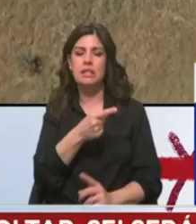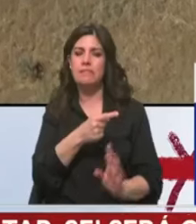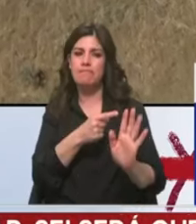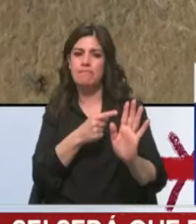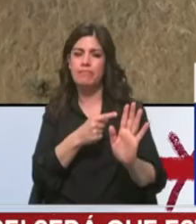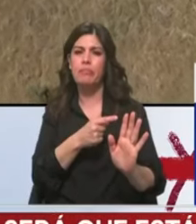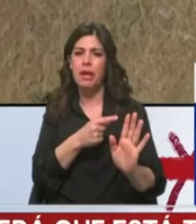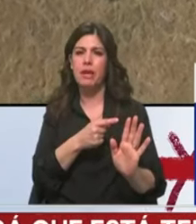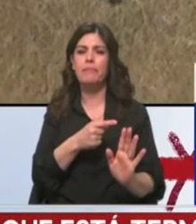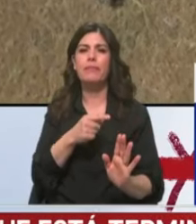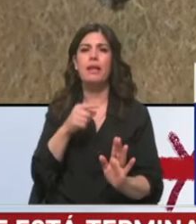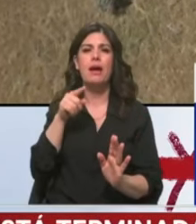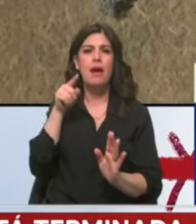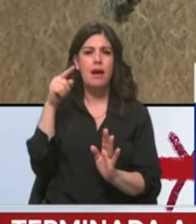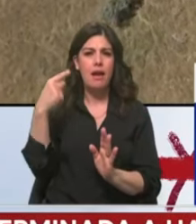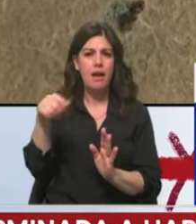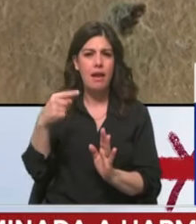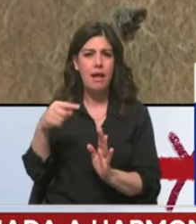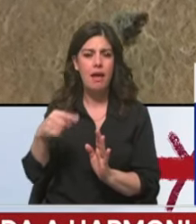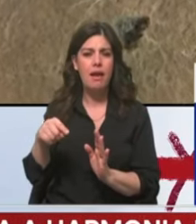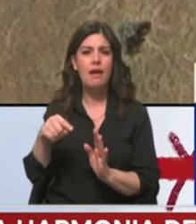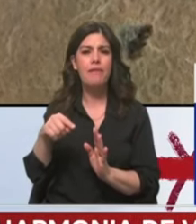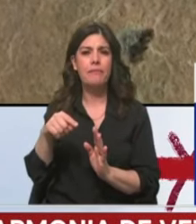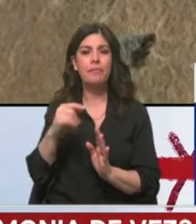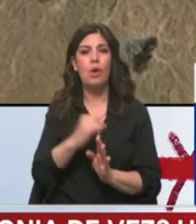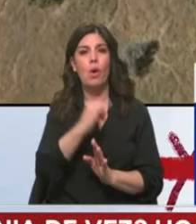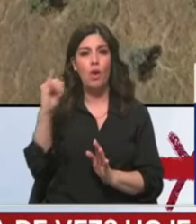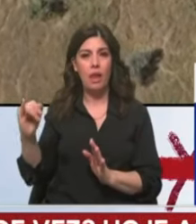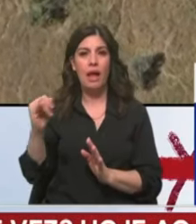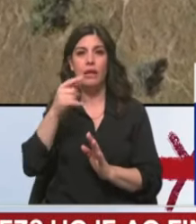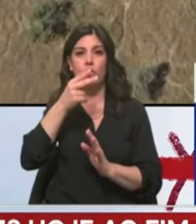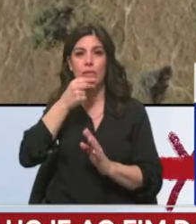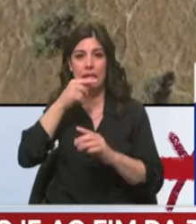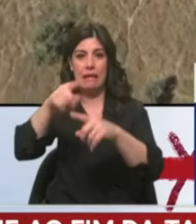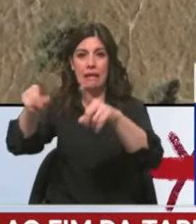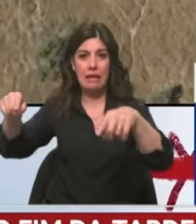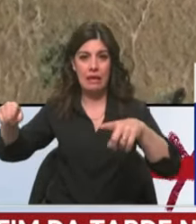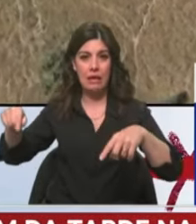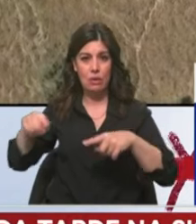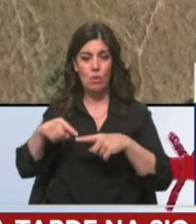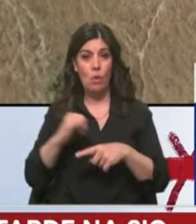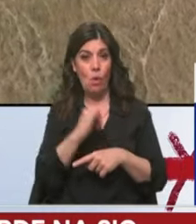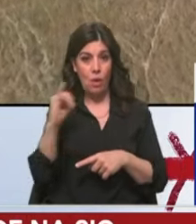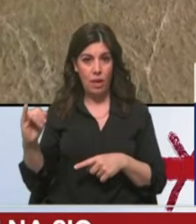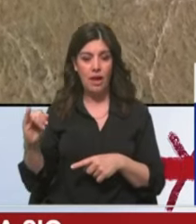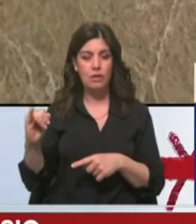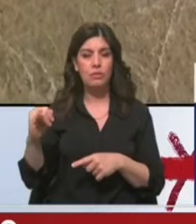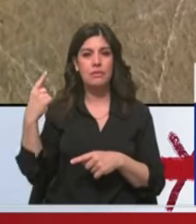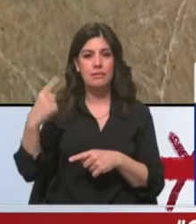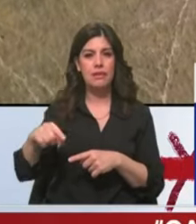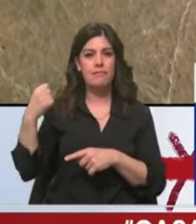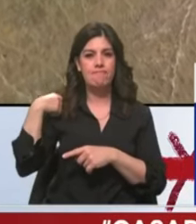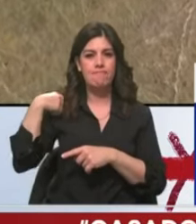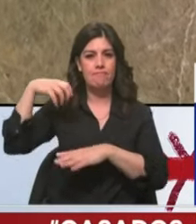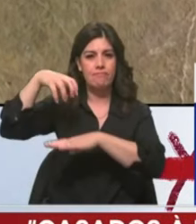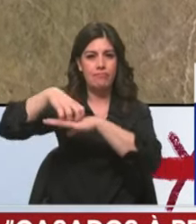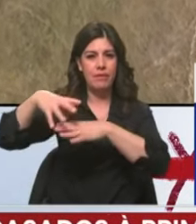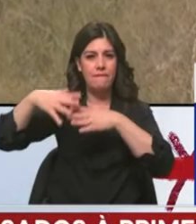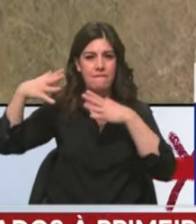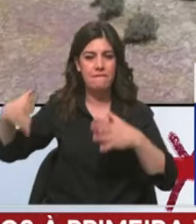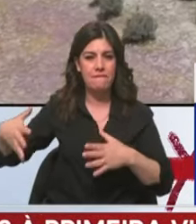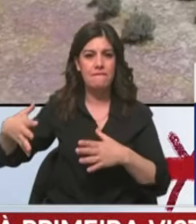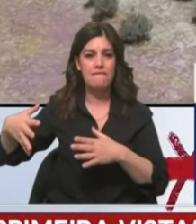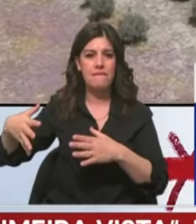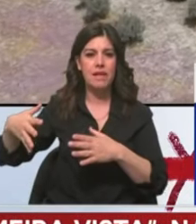um casarão numa propriedade ao lado, antes de chegar, que estava, o